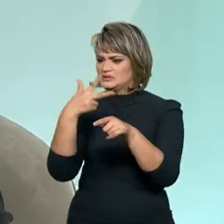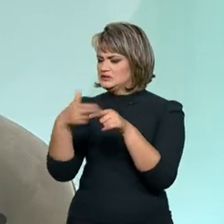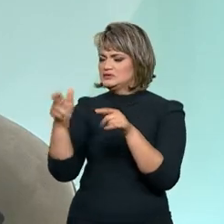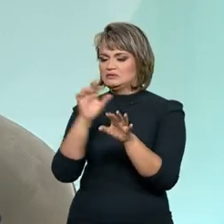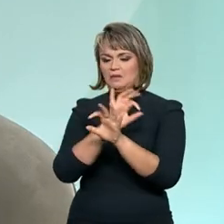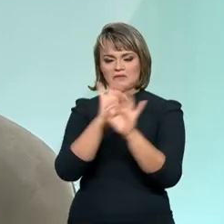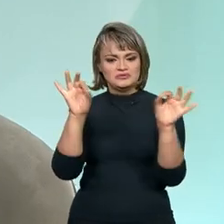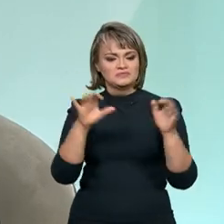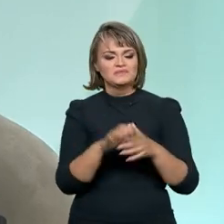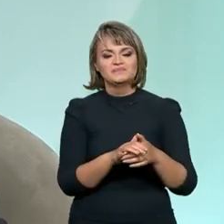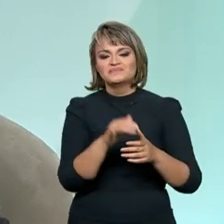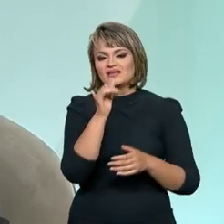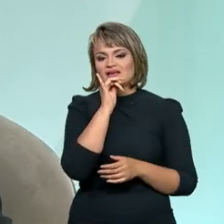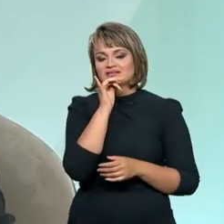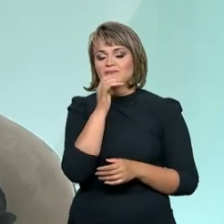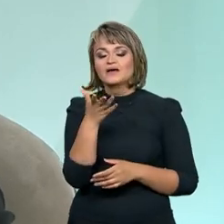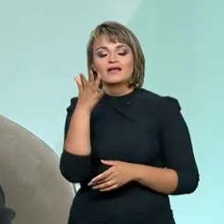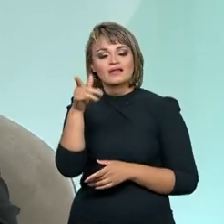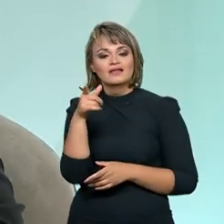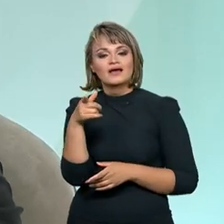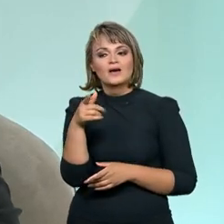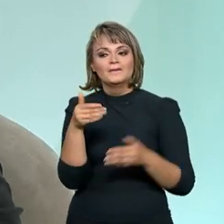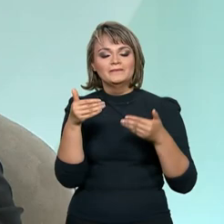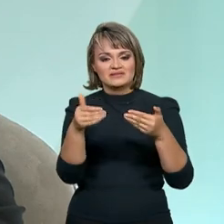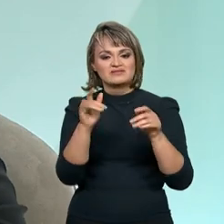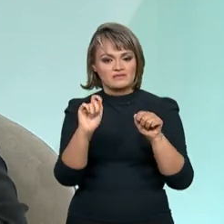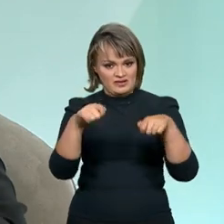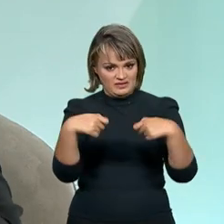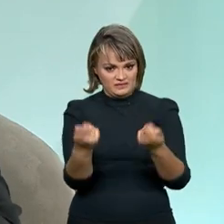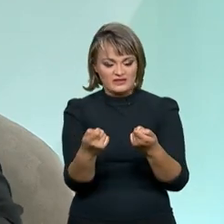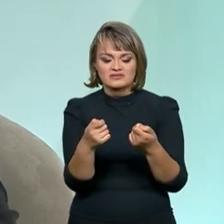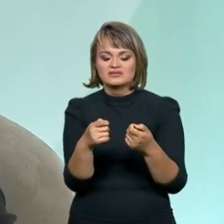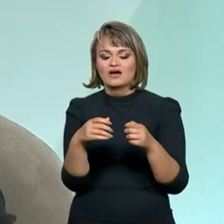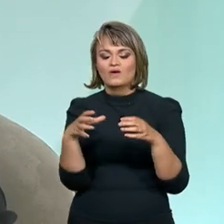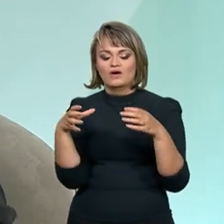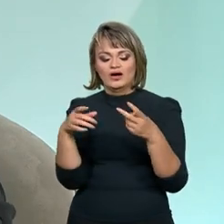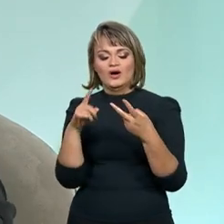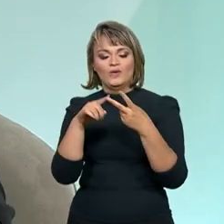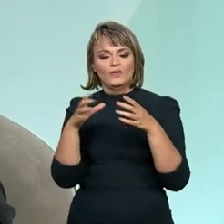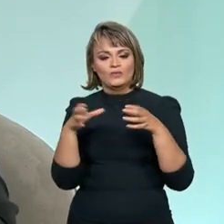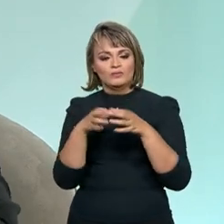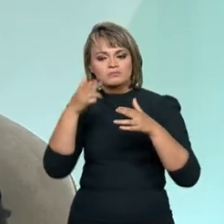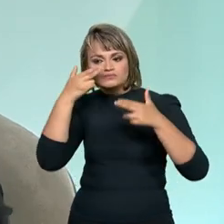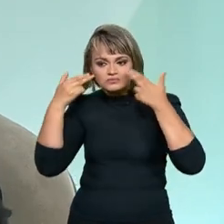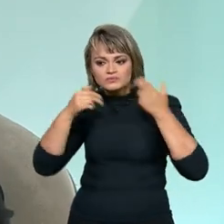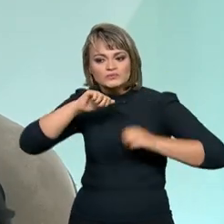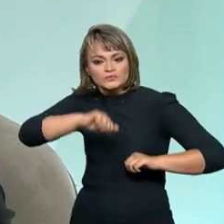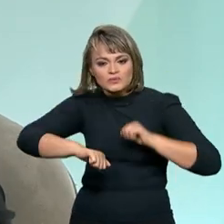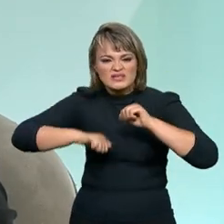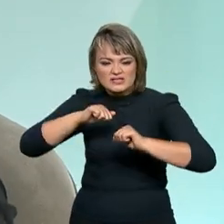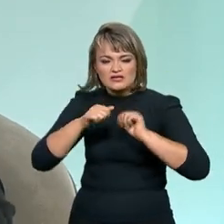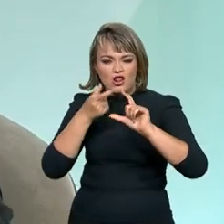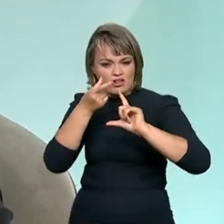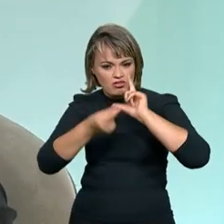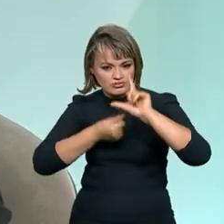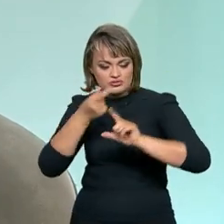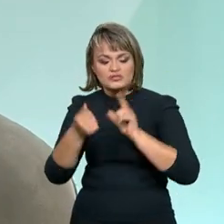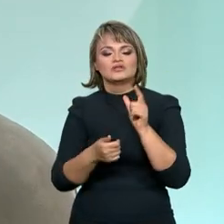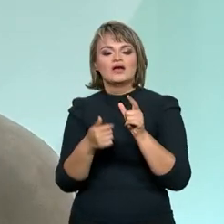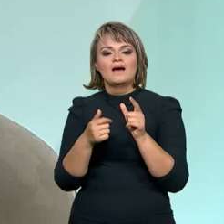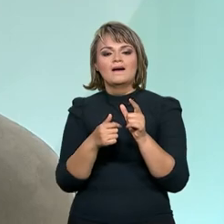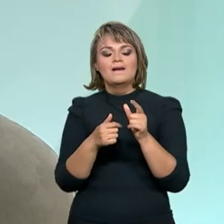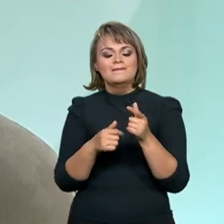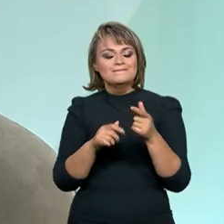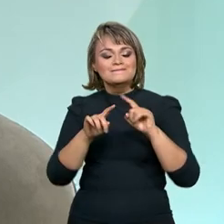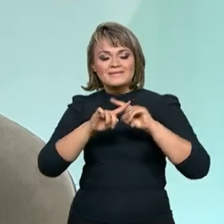o mundo. Nós temos ali um reforço hoje do Ministério da Defesa, a equipe do Exército, que está sob a coordenação logística, mas cada